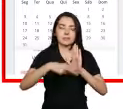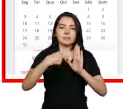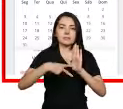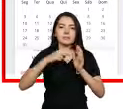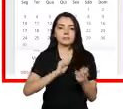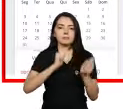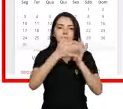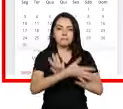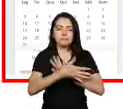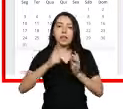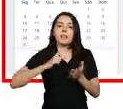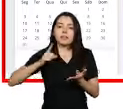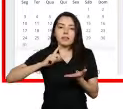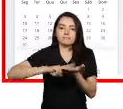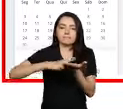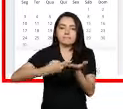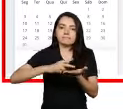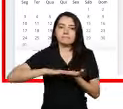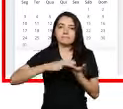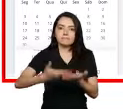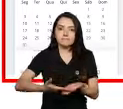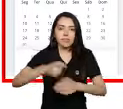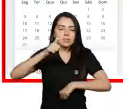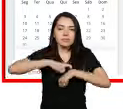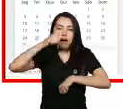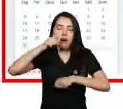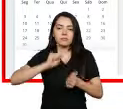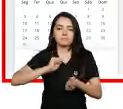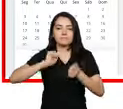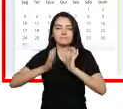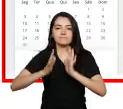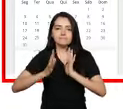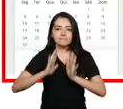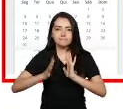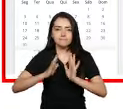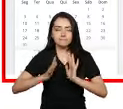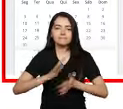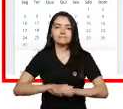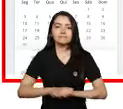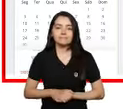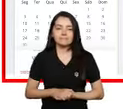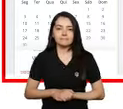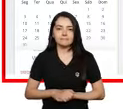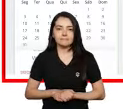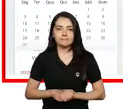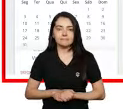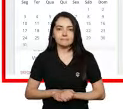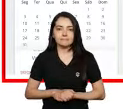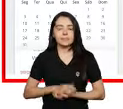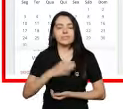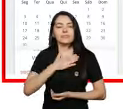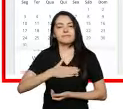o plugin Vlibras, que fornece em tempo real a tradução das aulas virtuais para a língua